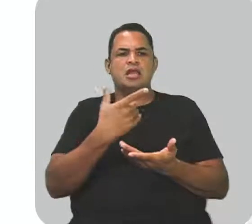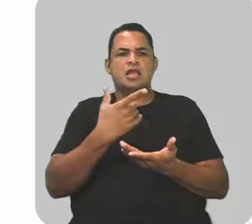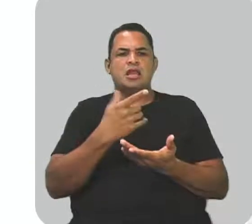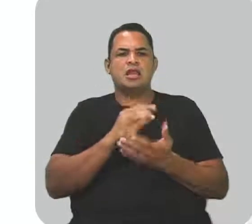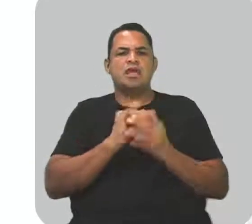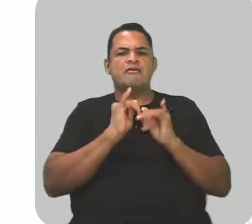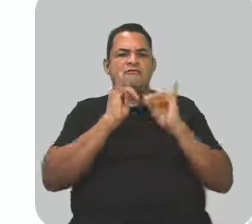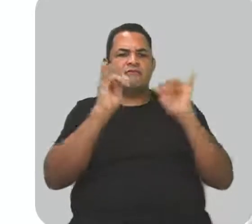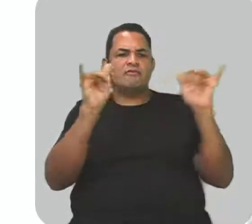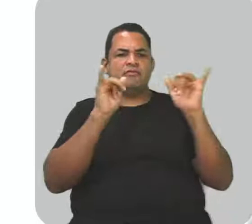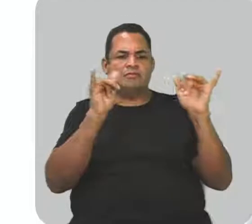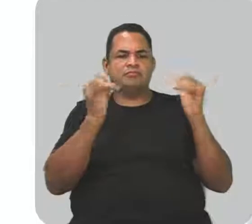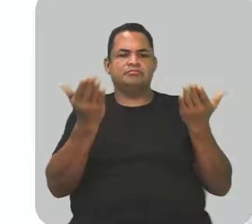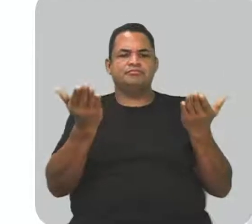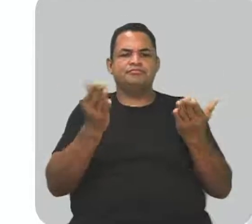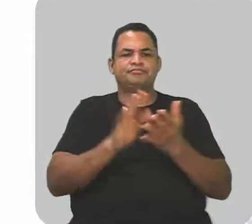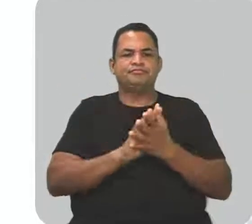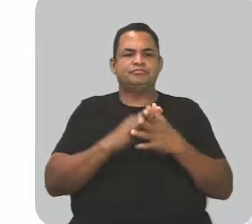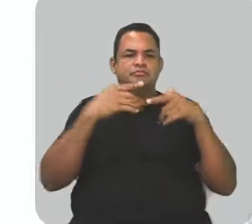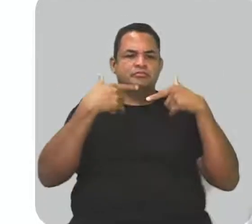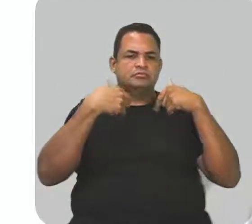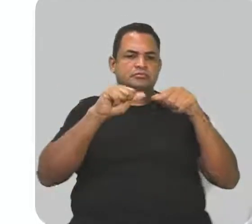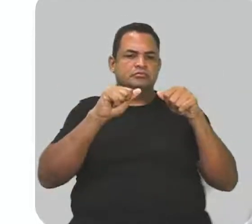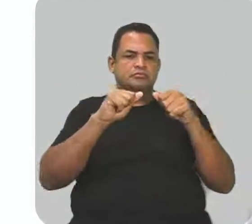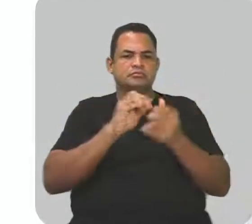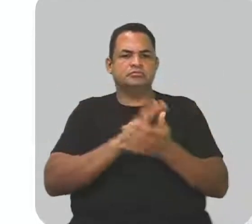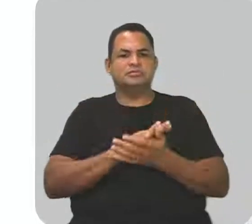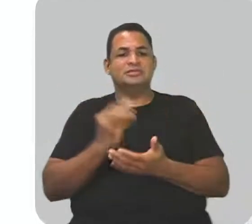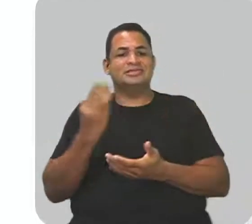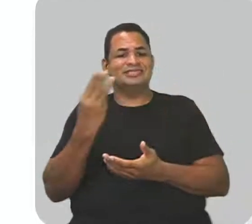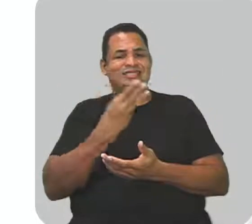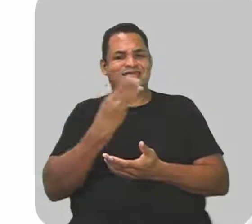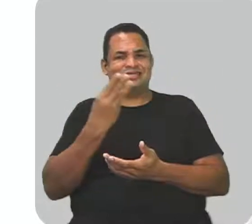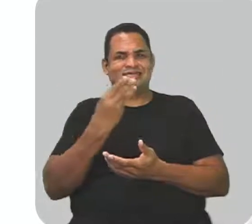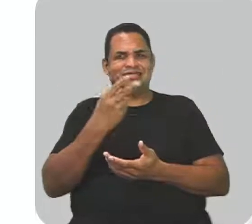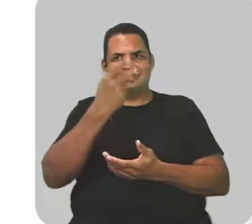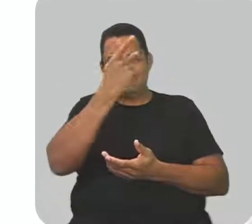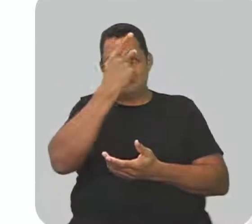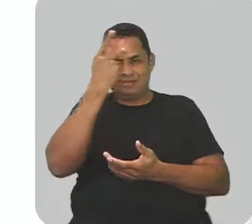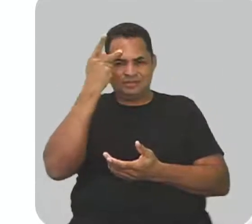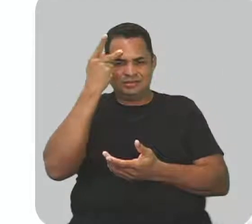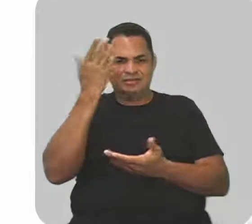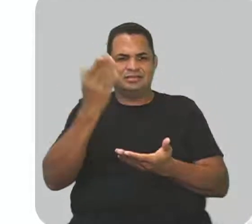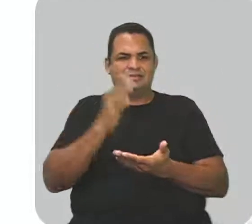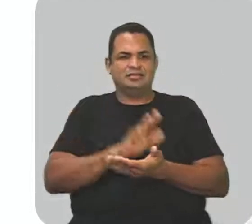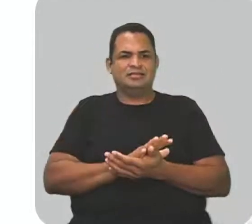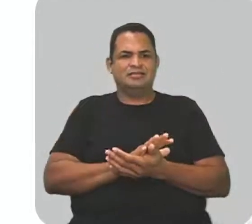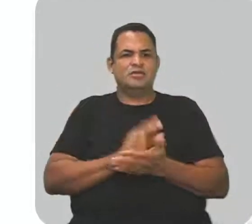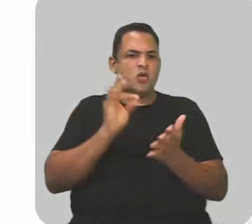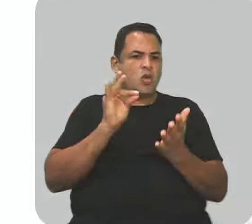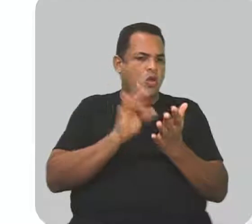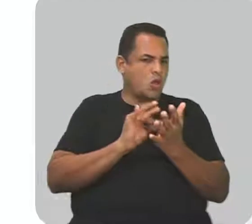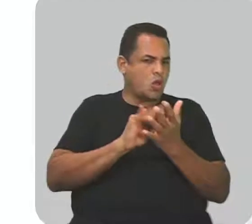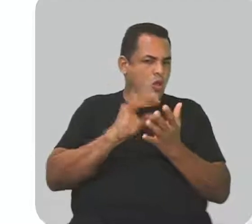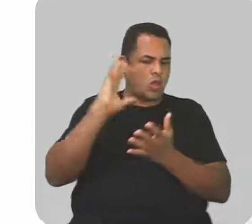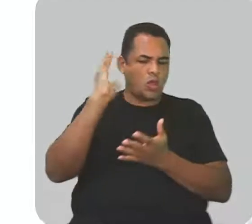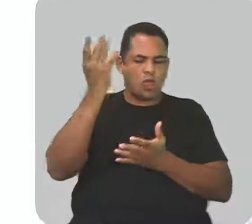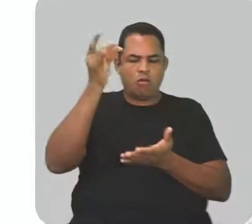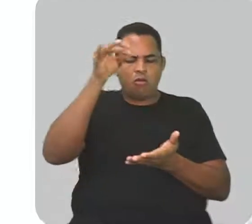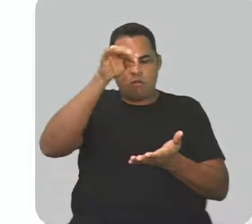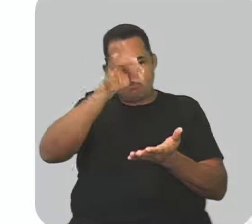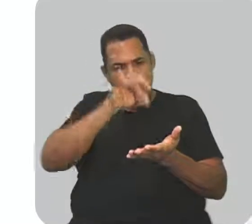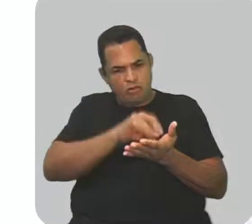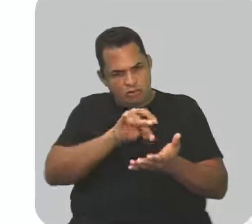informar. Linguagem pessoal usada na terceira pessoa, fatos e acontecimentos